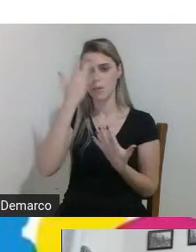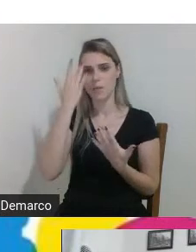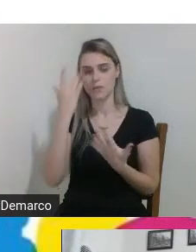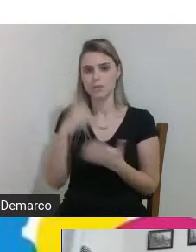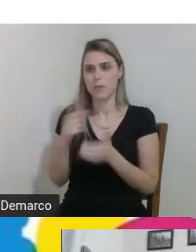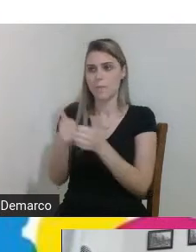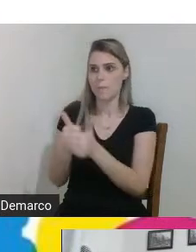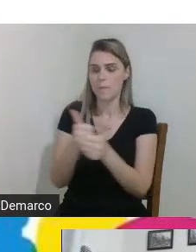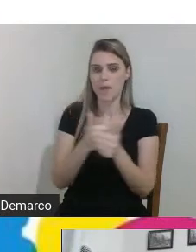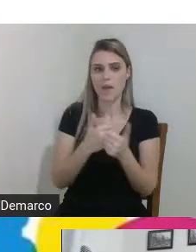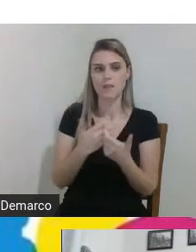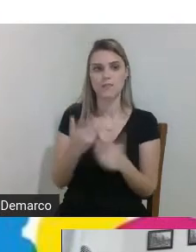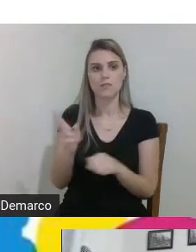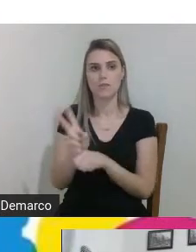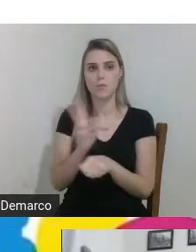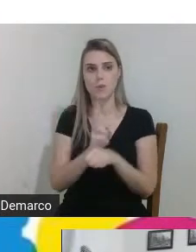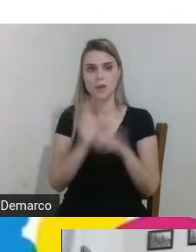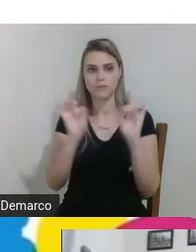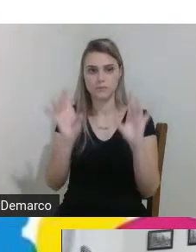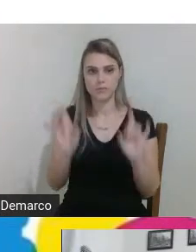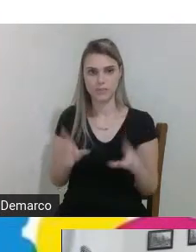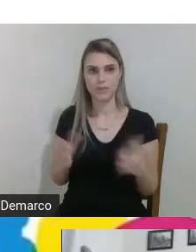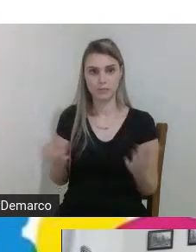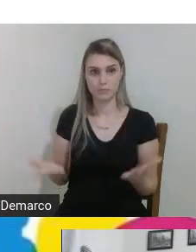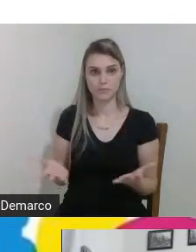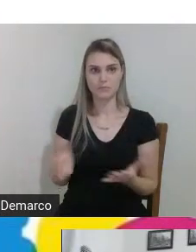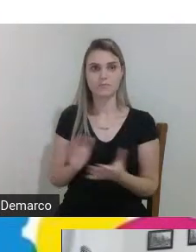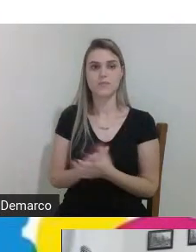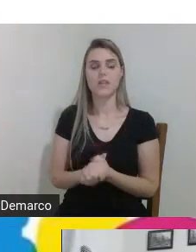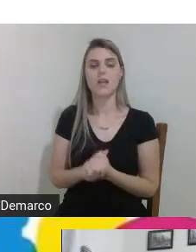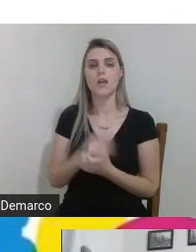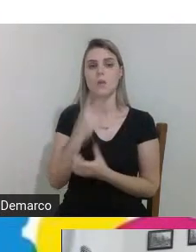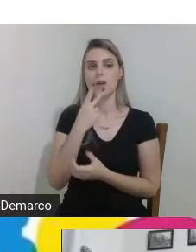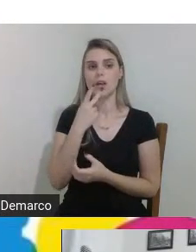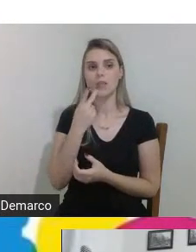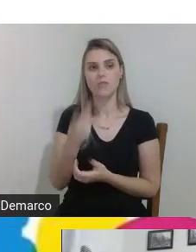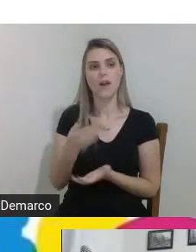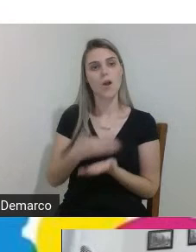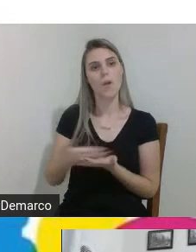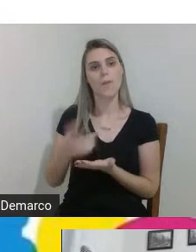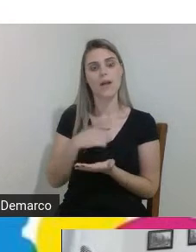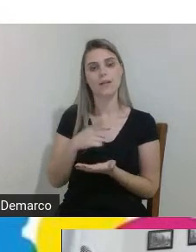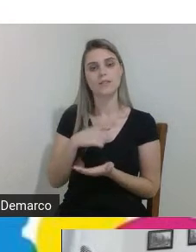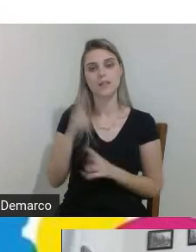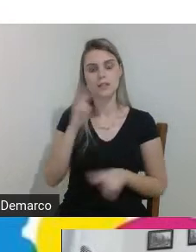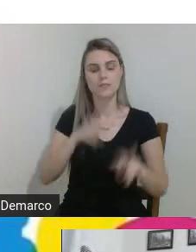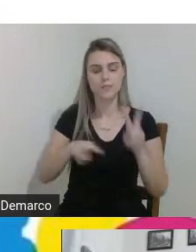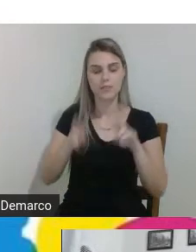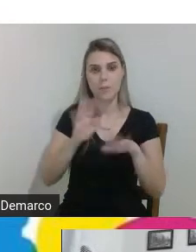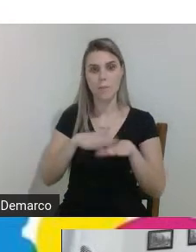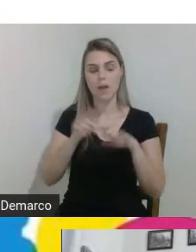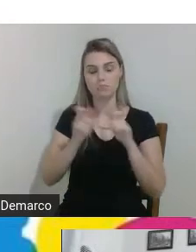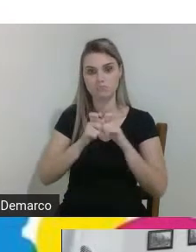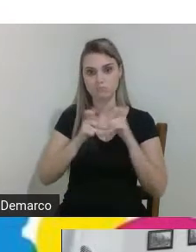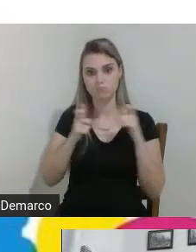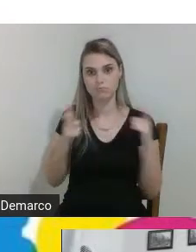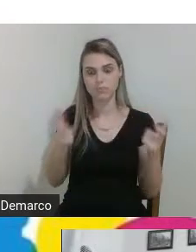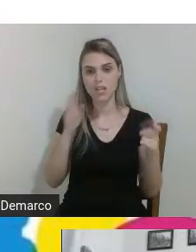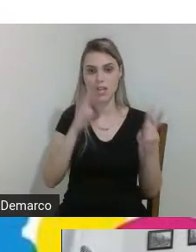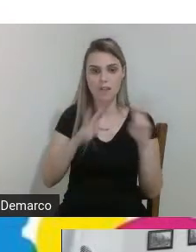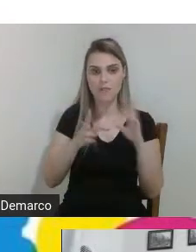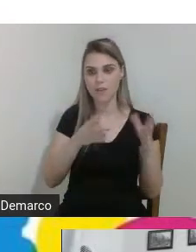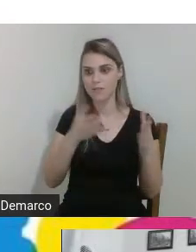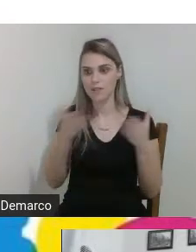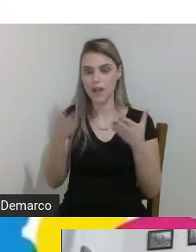especial então quando se fala a gente começa a ter essa visão também mais ampla e ver o lado do próximo então eu achei